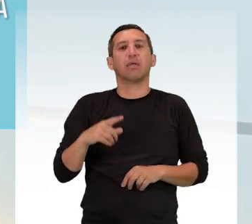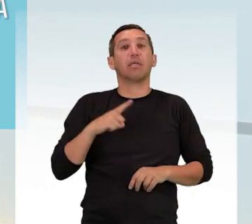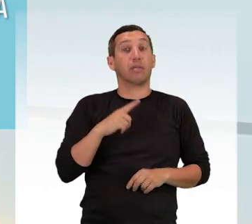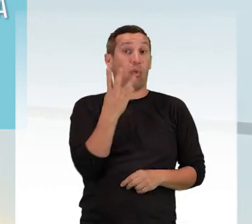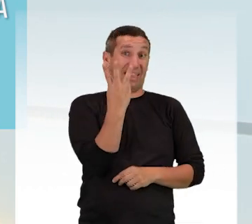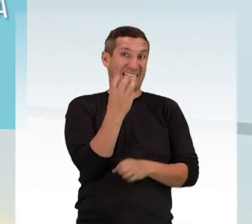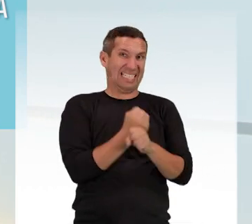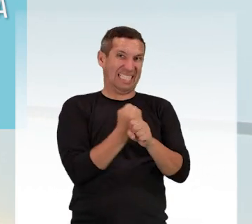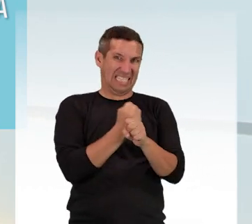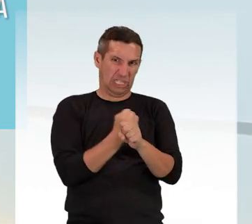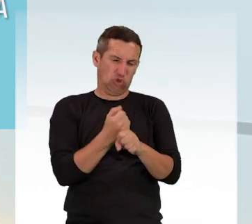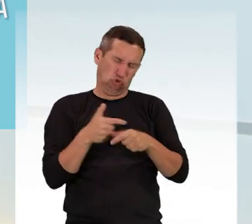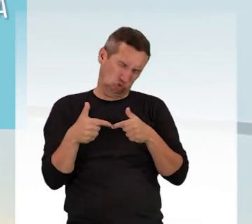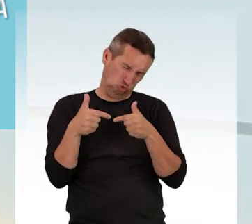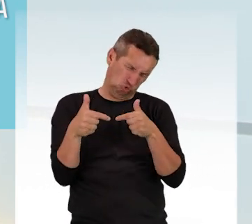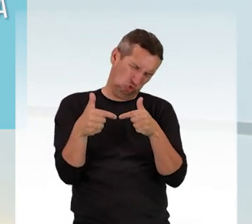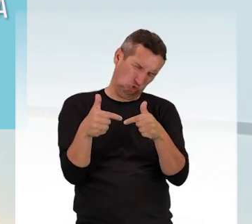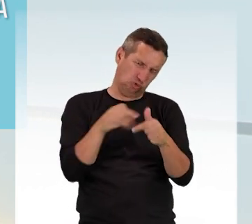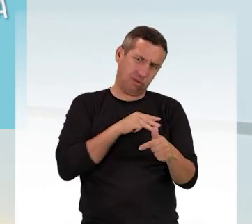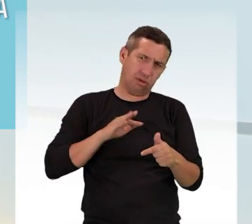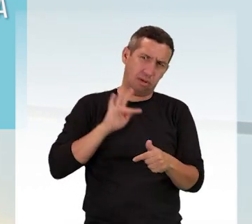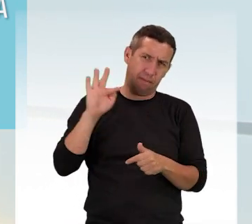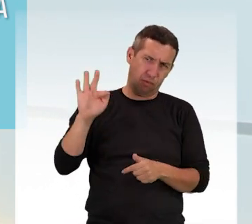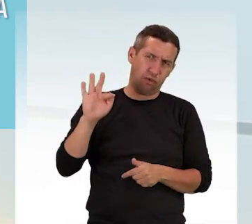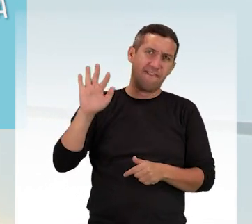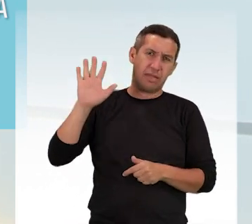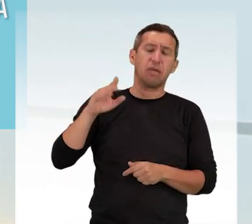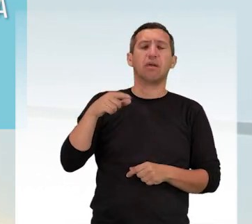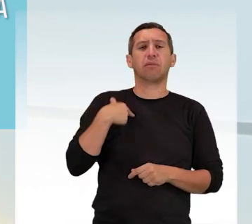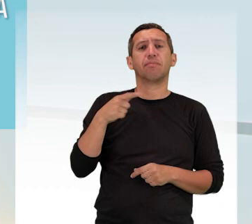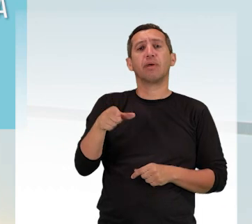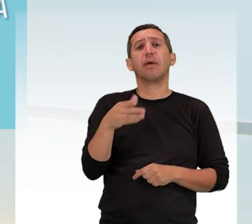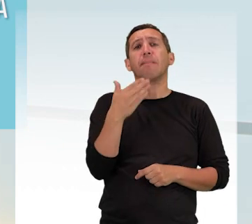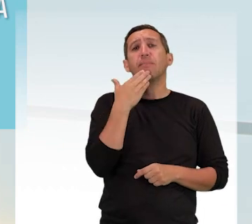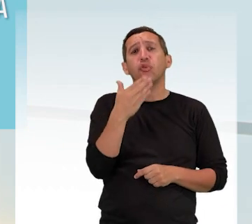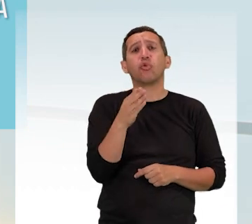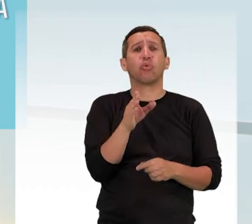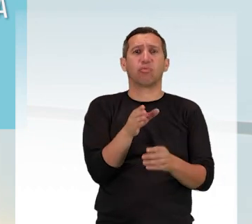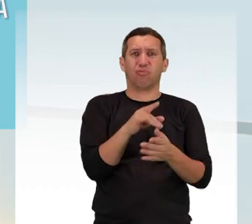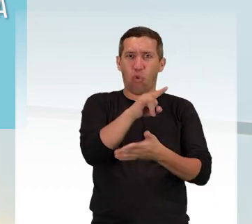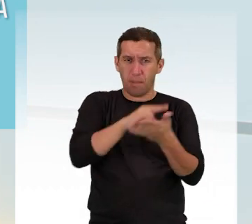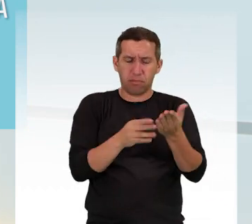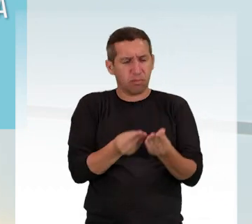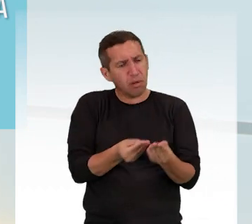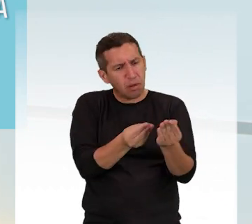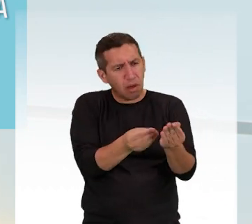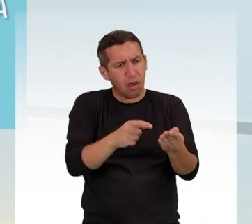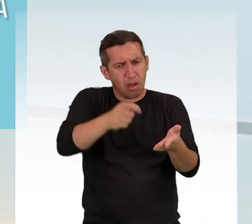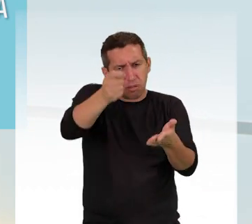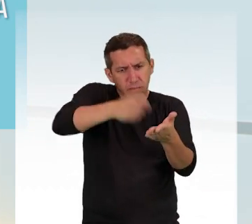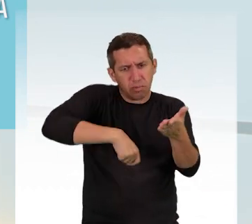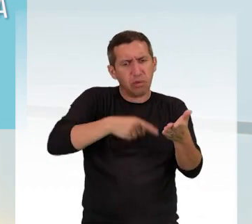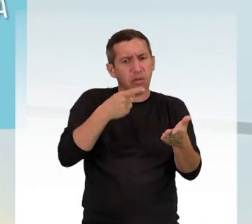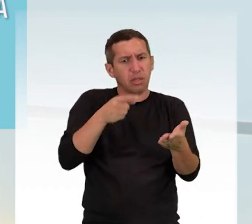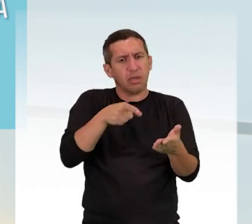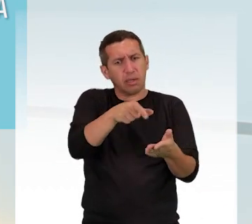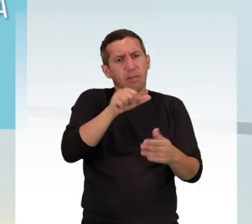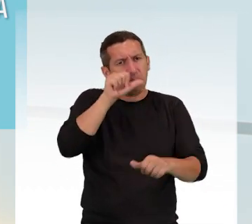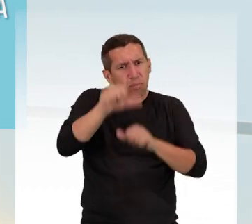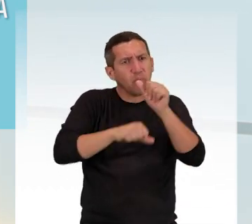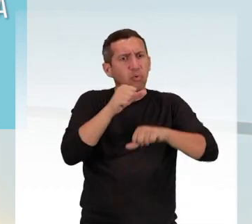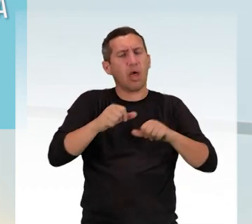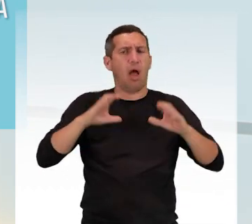ocorreu depois de quase três anos de atuação do Ministério Público Federal, que chegou a emitir recomendações, assinar termos de